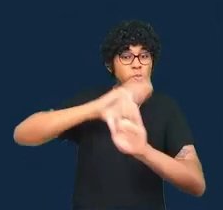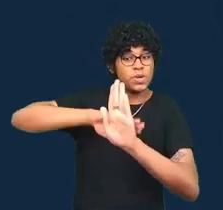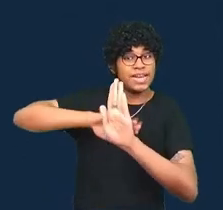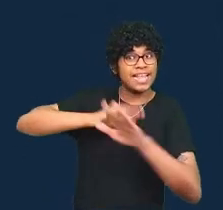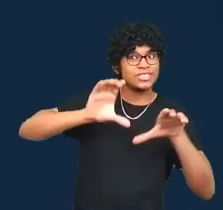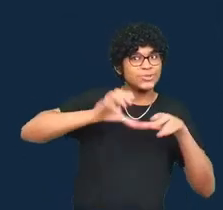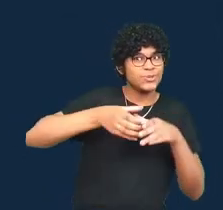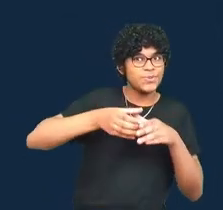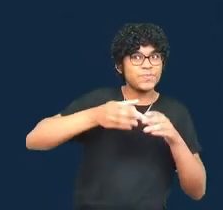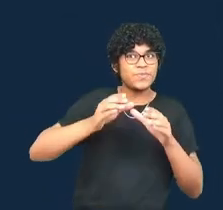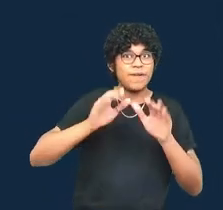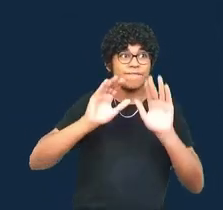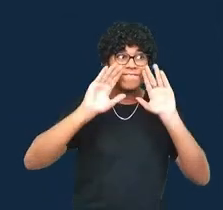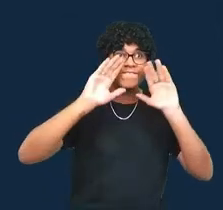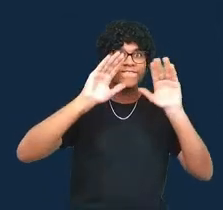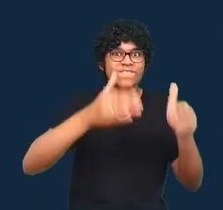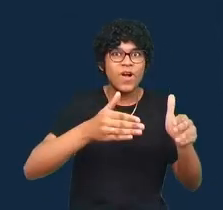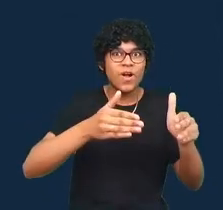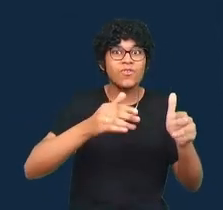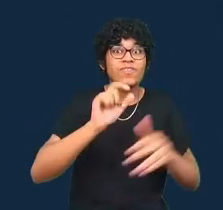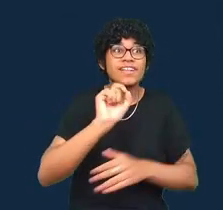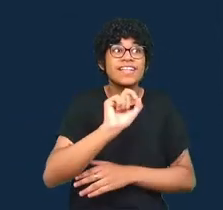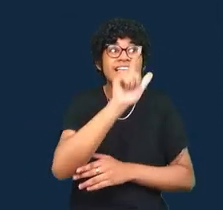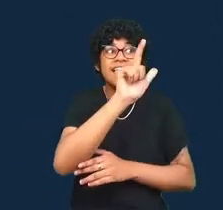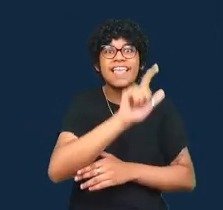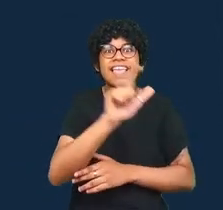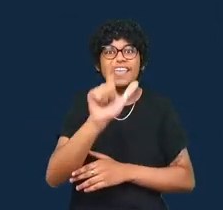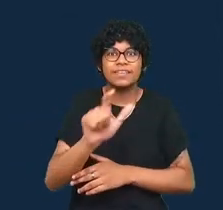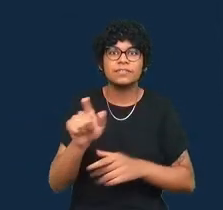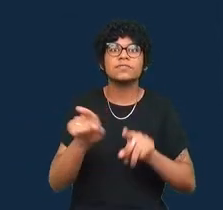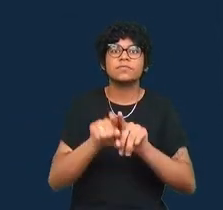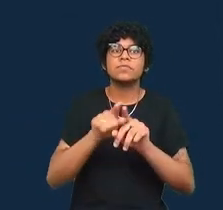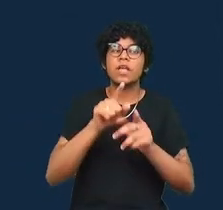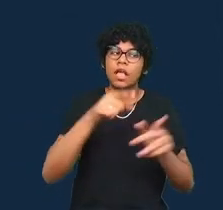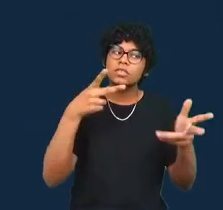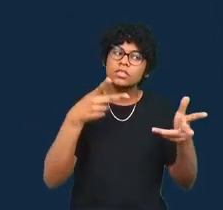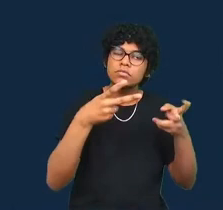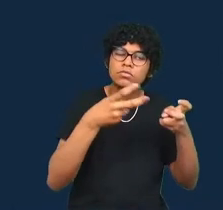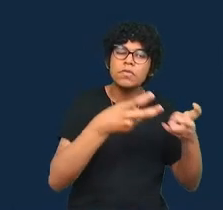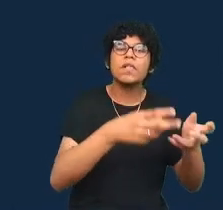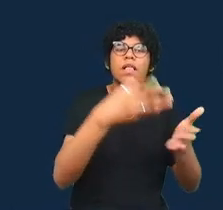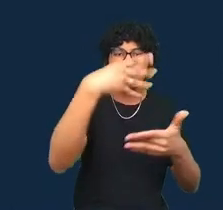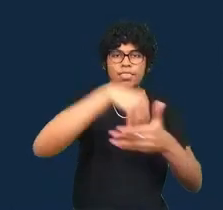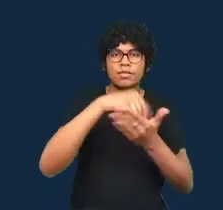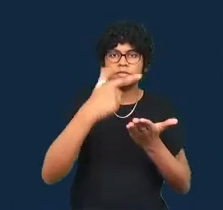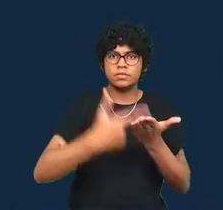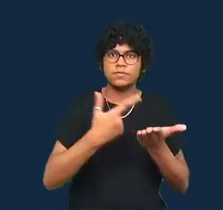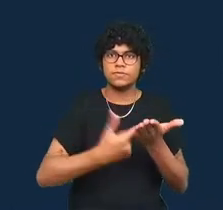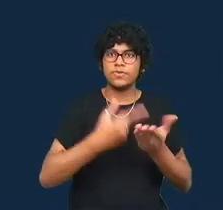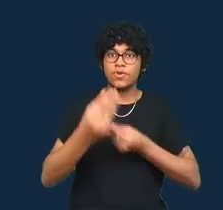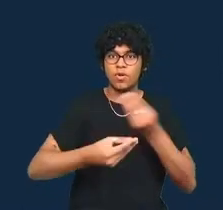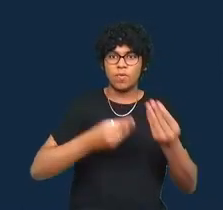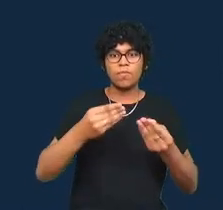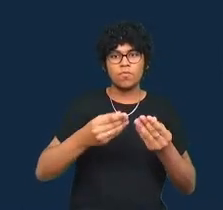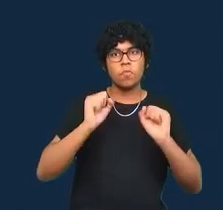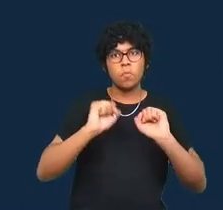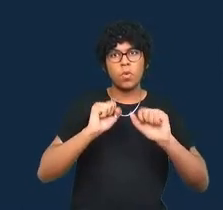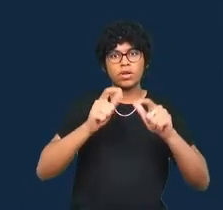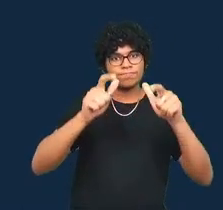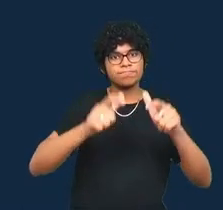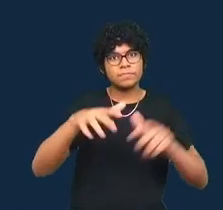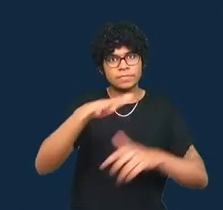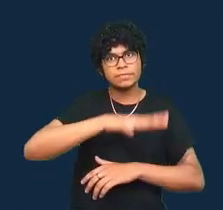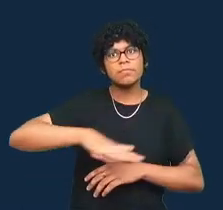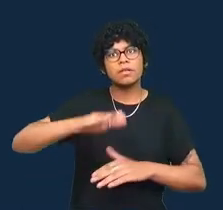quem é explorado pelos autores desse livro e como esse espaço pode ser criado para uma participação significativa